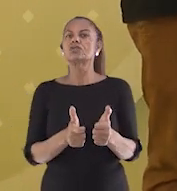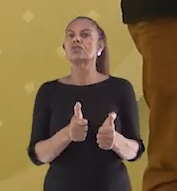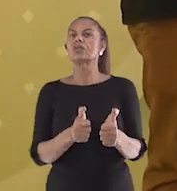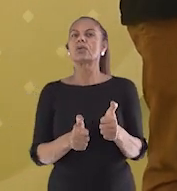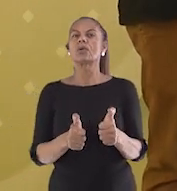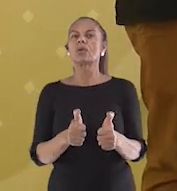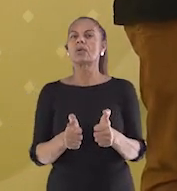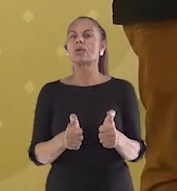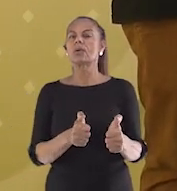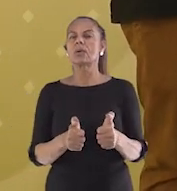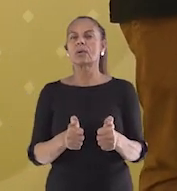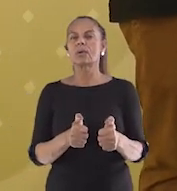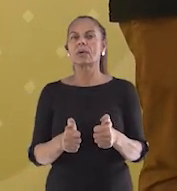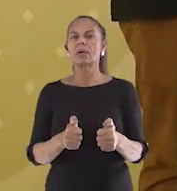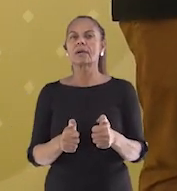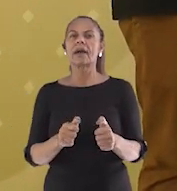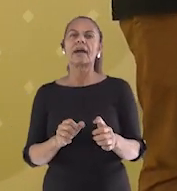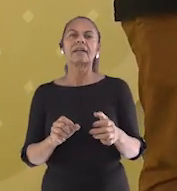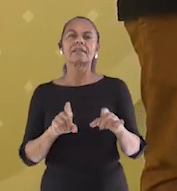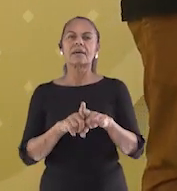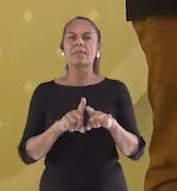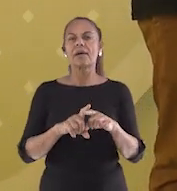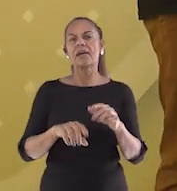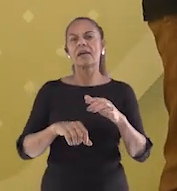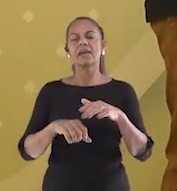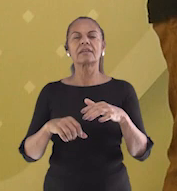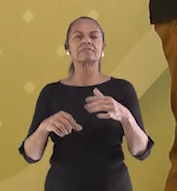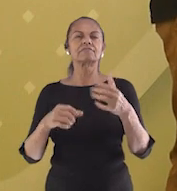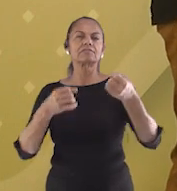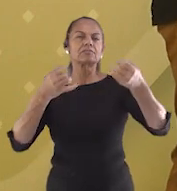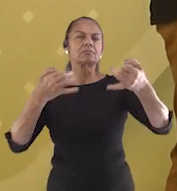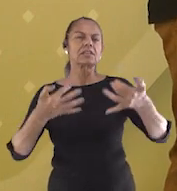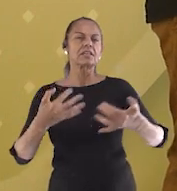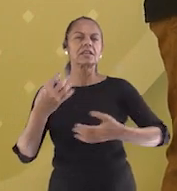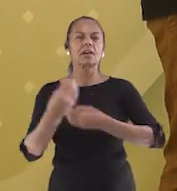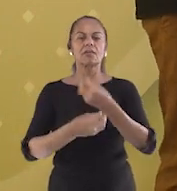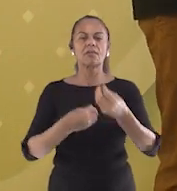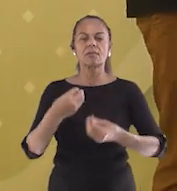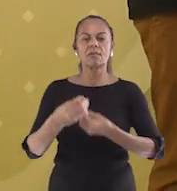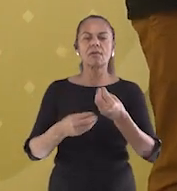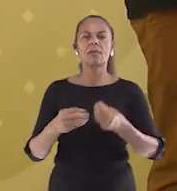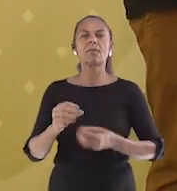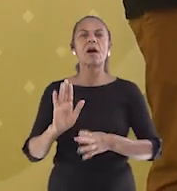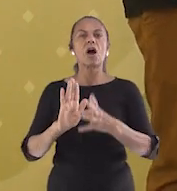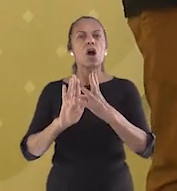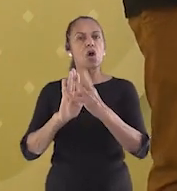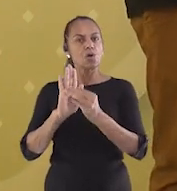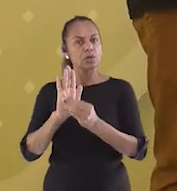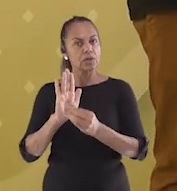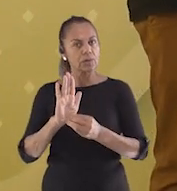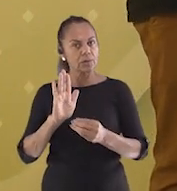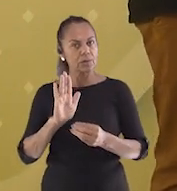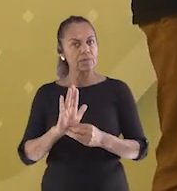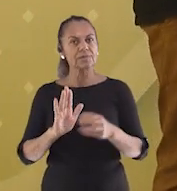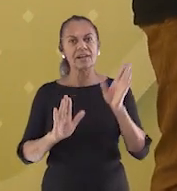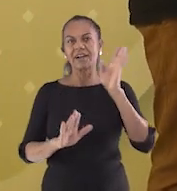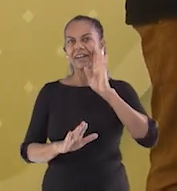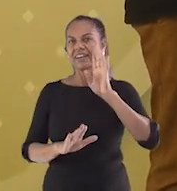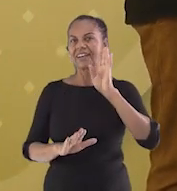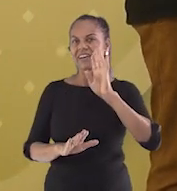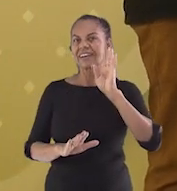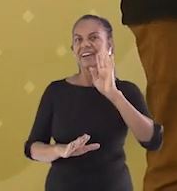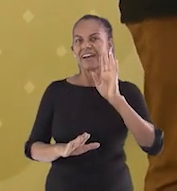traz curiosidades sobre a matéria, sobre a disciplina. É um conteúdo muito legal. É uma gameplay, como se fosse um streamer normal que